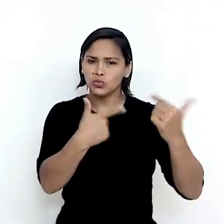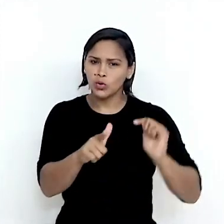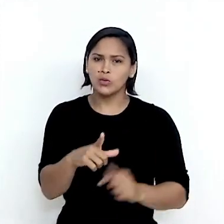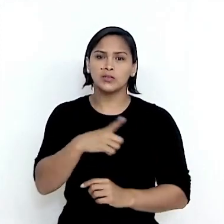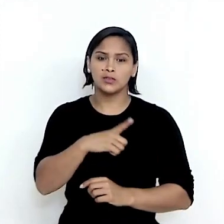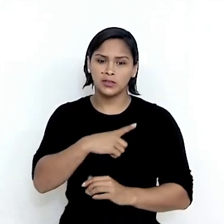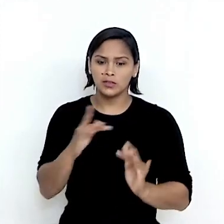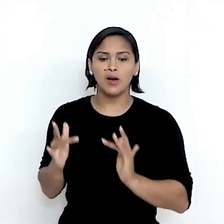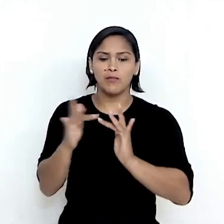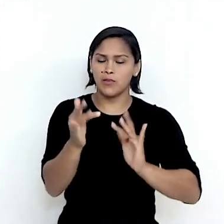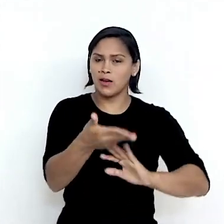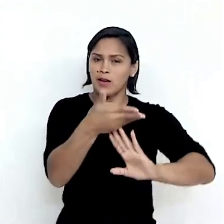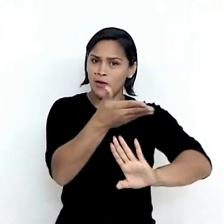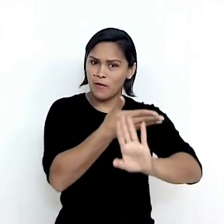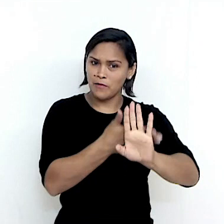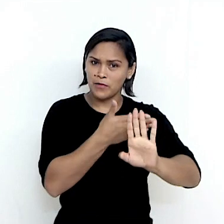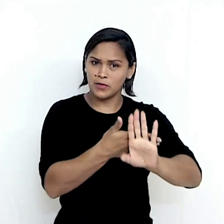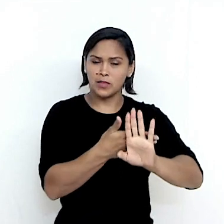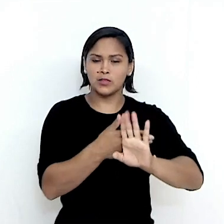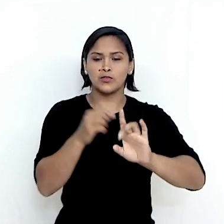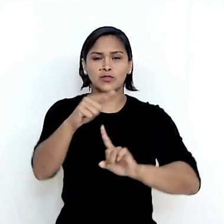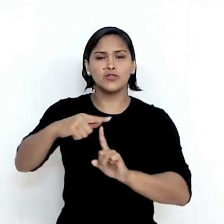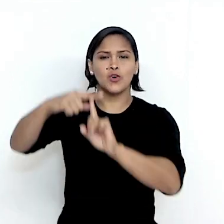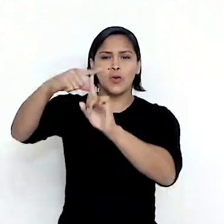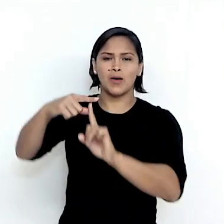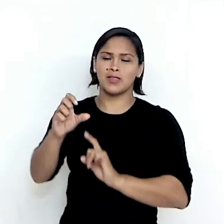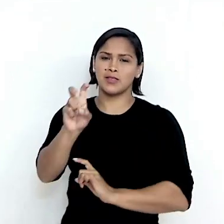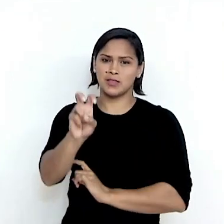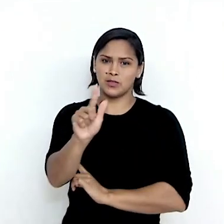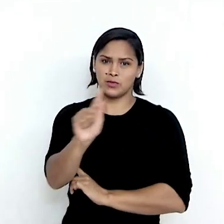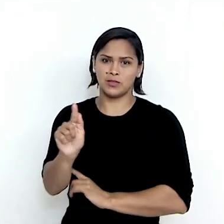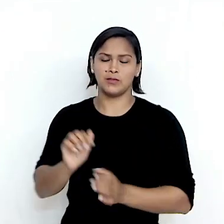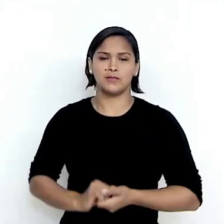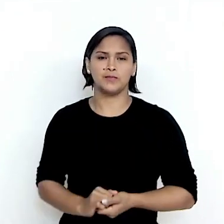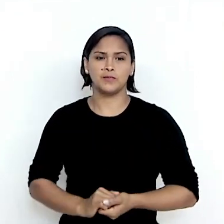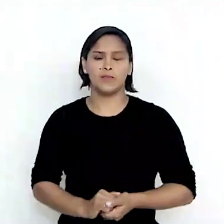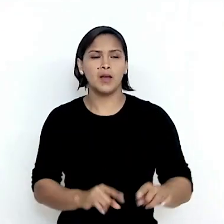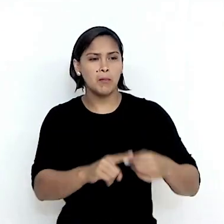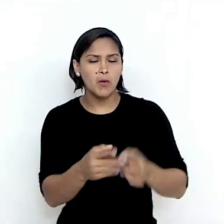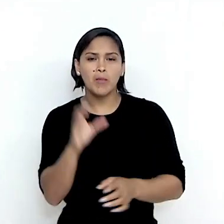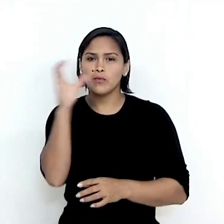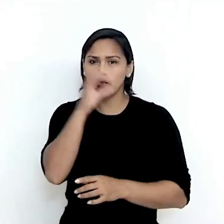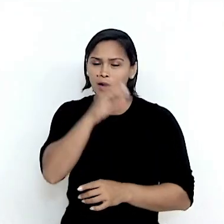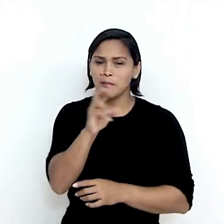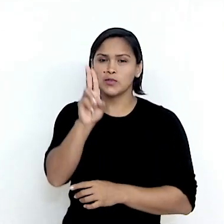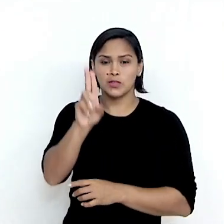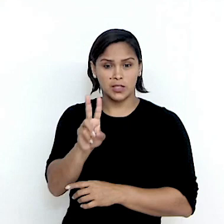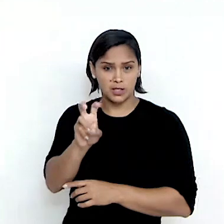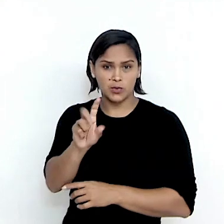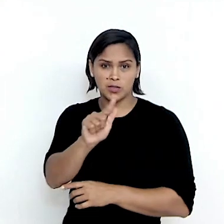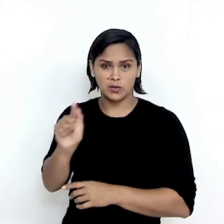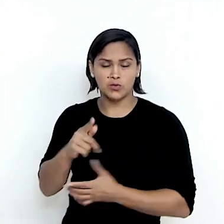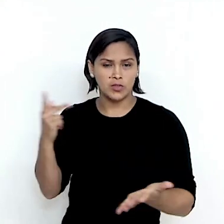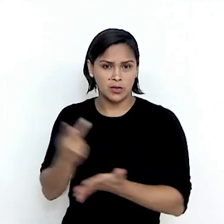têm de estar por trás de uma antena 5G. E, por mais rápido que o 5G